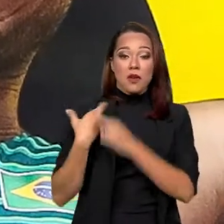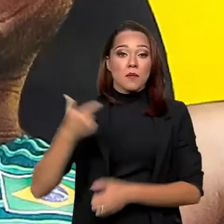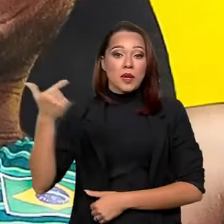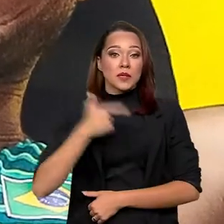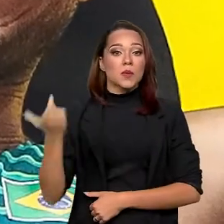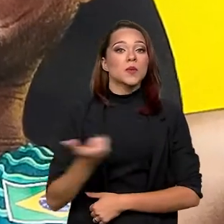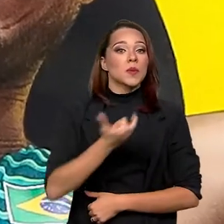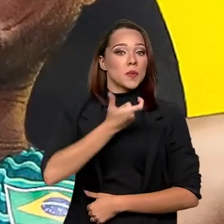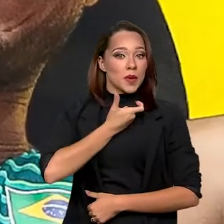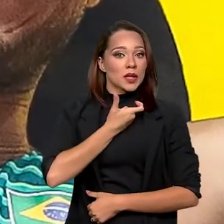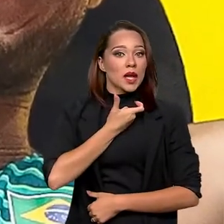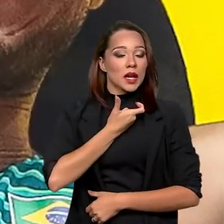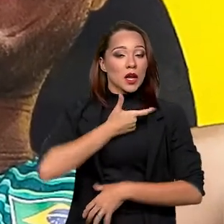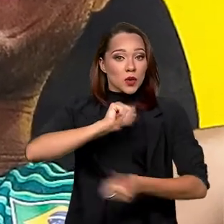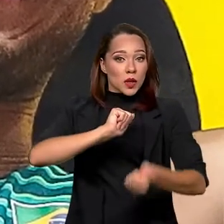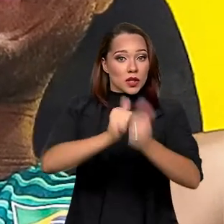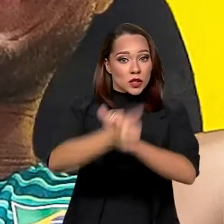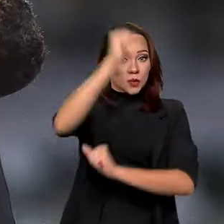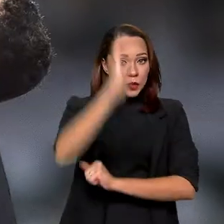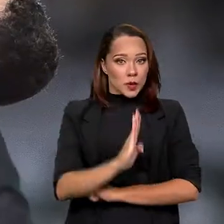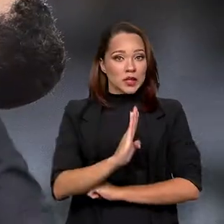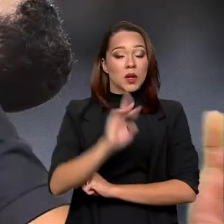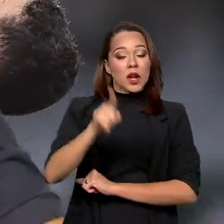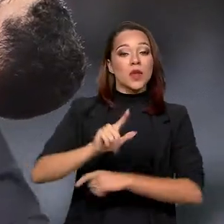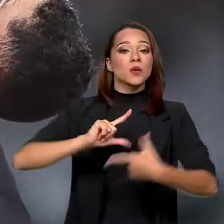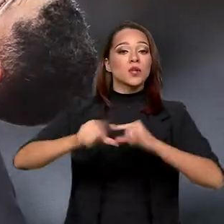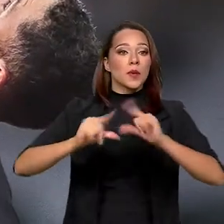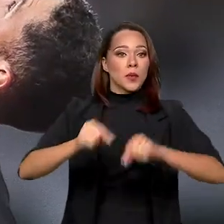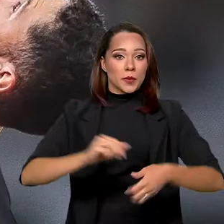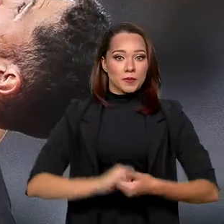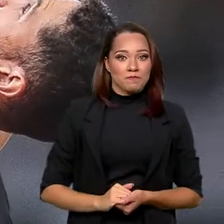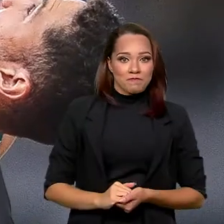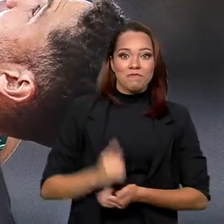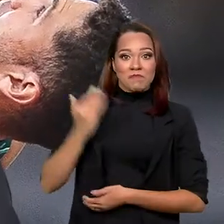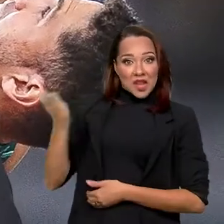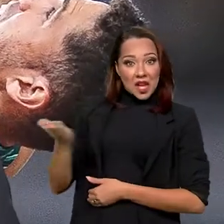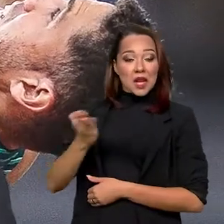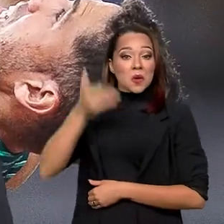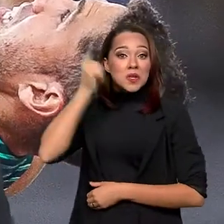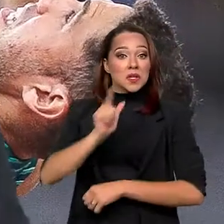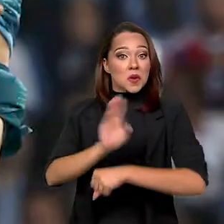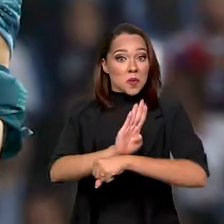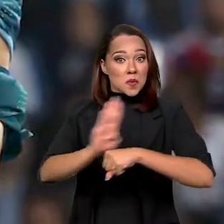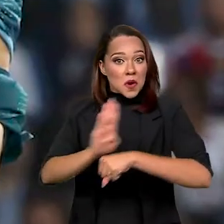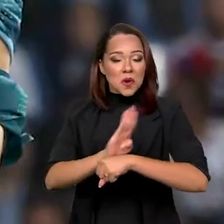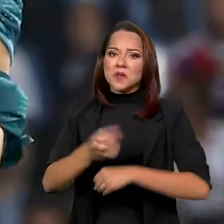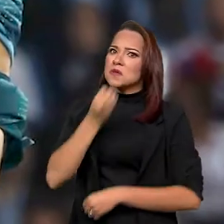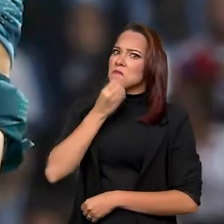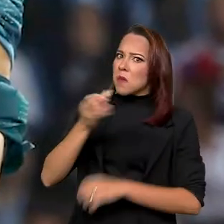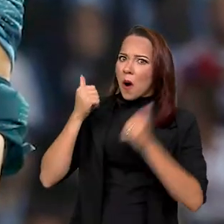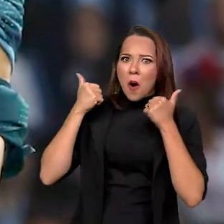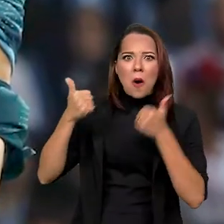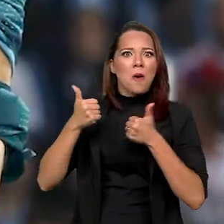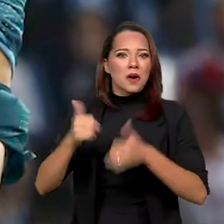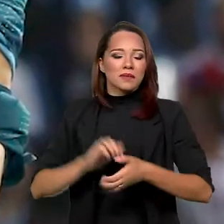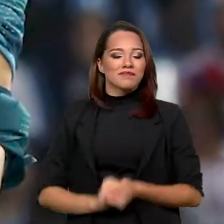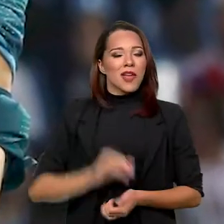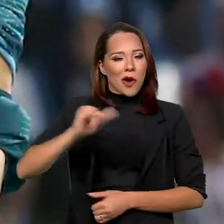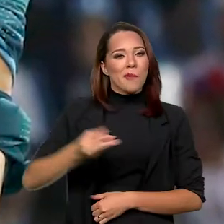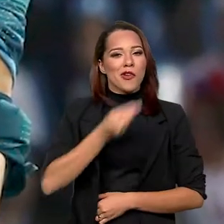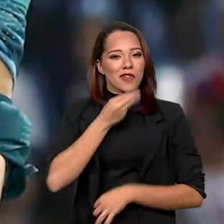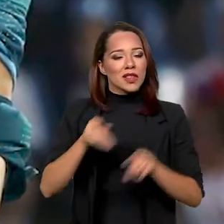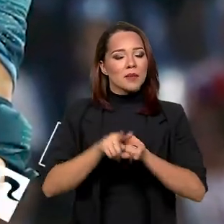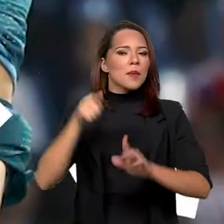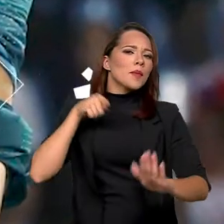do atletismo brasileiro lá em Tóquio. Tiagão levou a medalha de bronze. Boa, Tiago. E aí eu aproveito pra perguntar